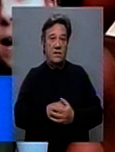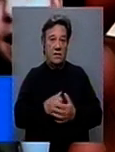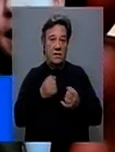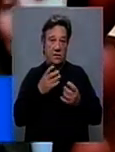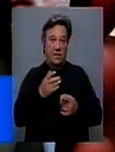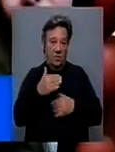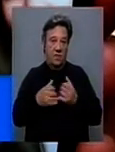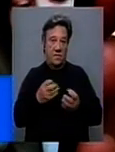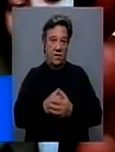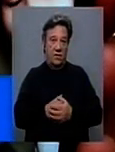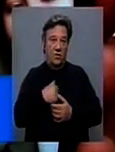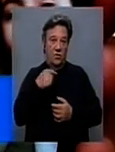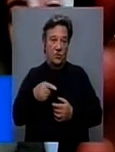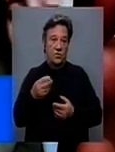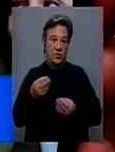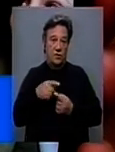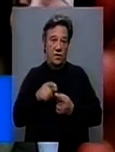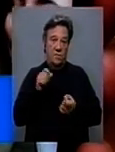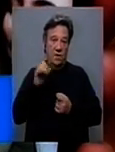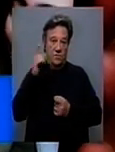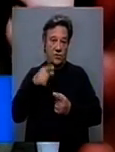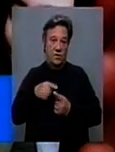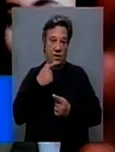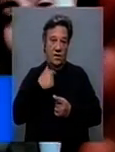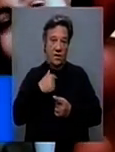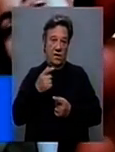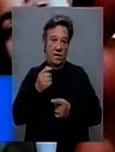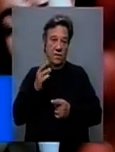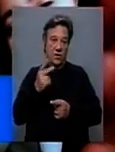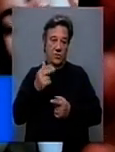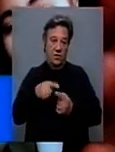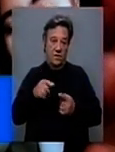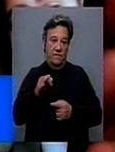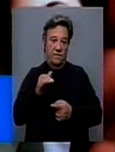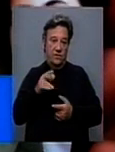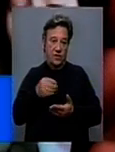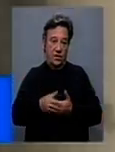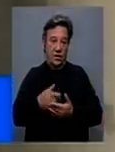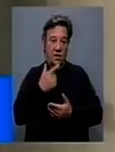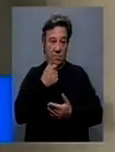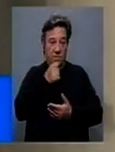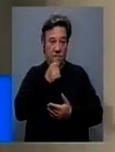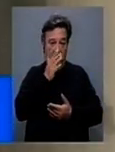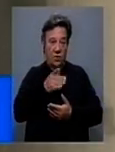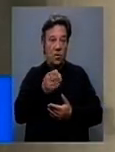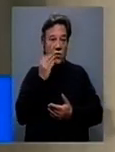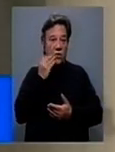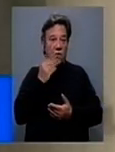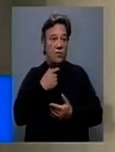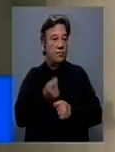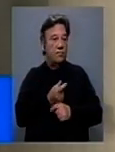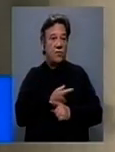Está a correr bem. Hoje recebi um email da professora com mais exercícios. Boa! A pergunta mais comum é como nos